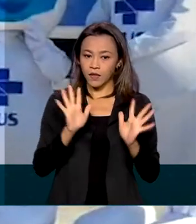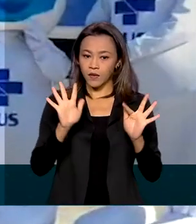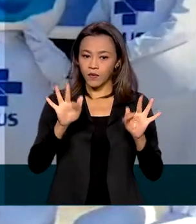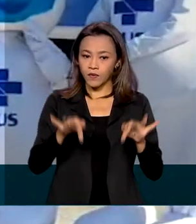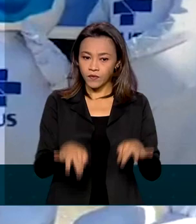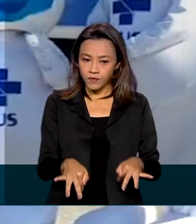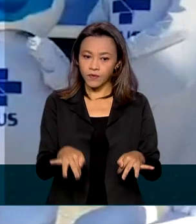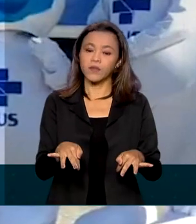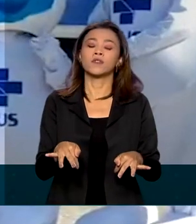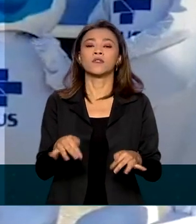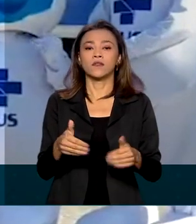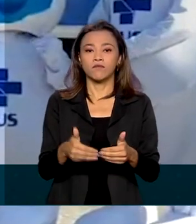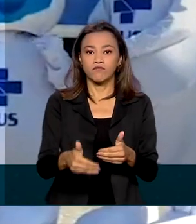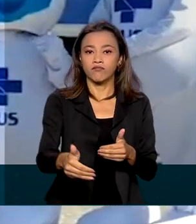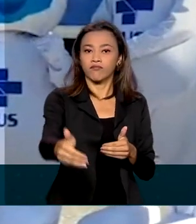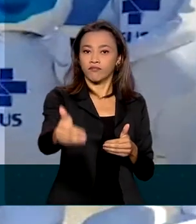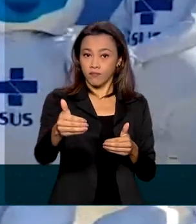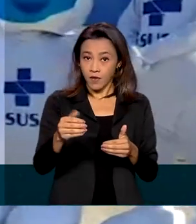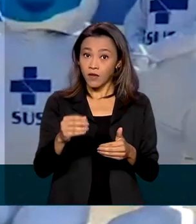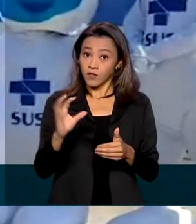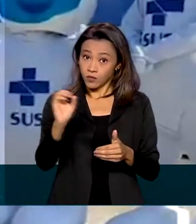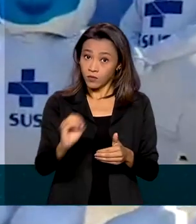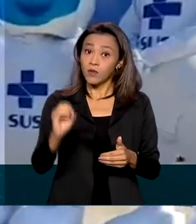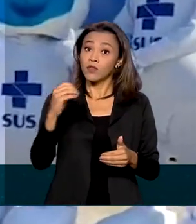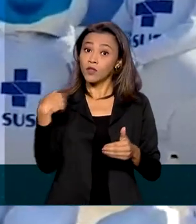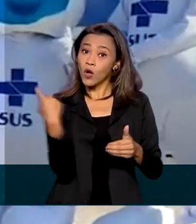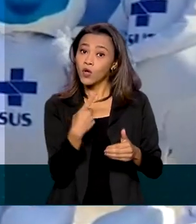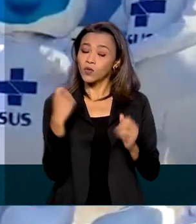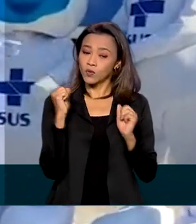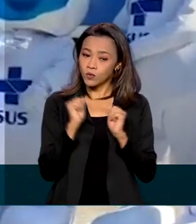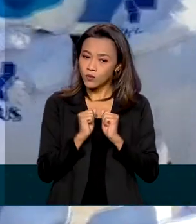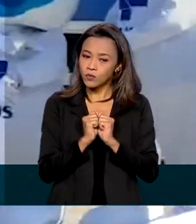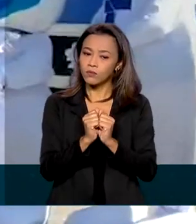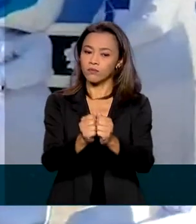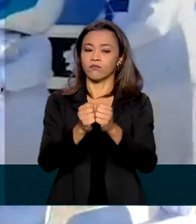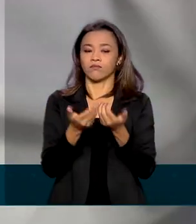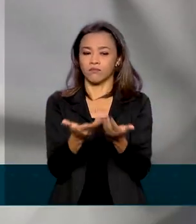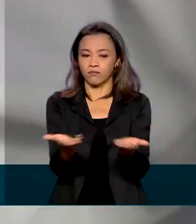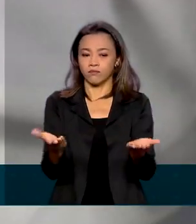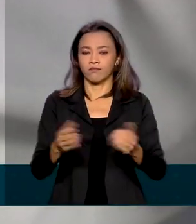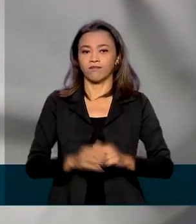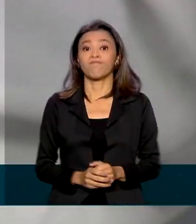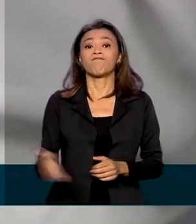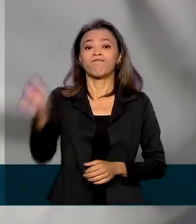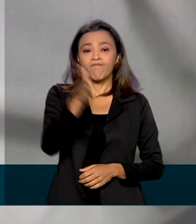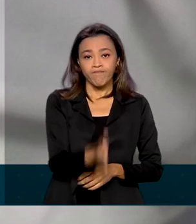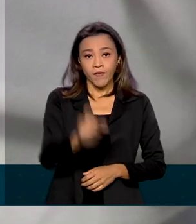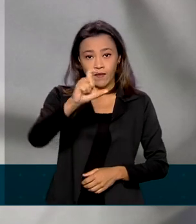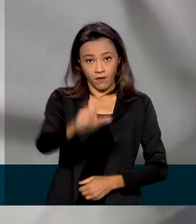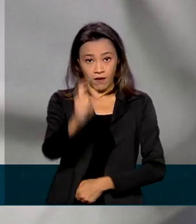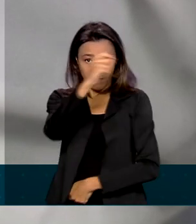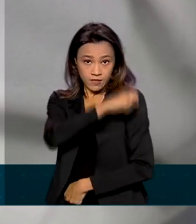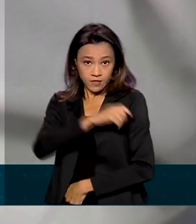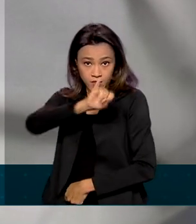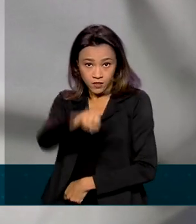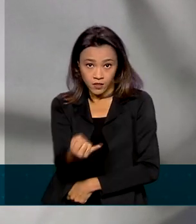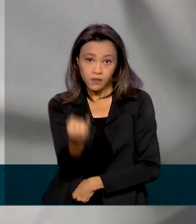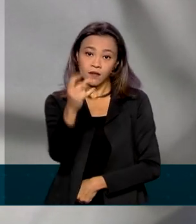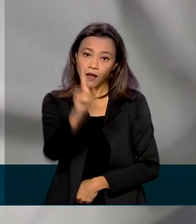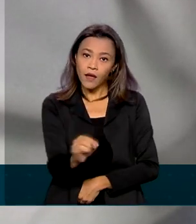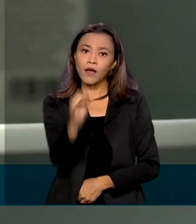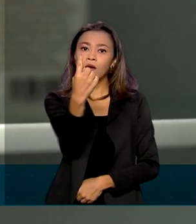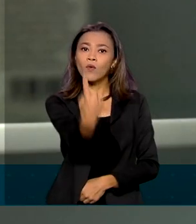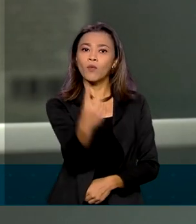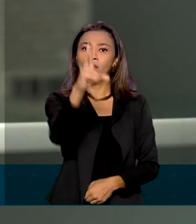conquistamos juntos. A vacina da Janssen é aplicada em